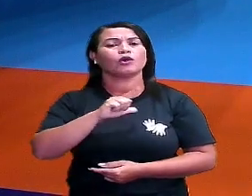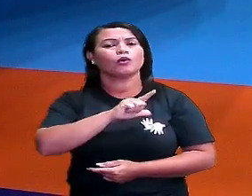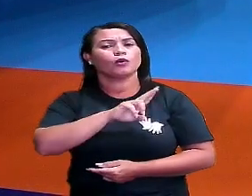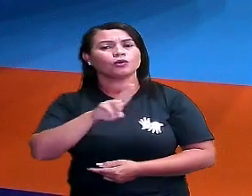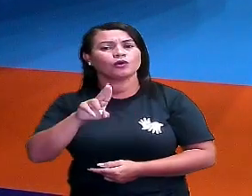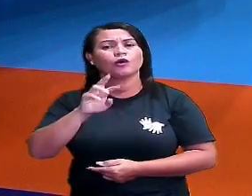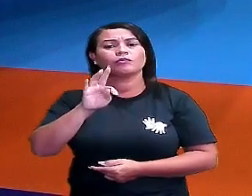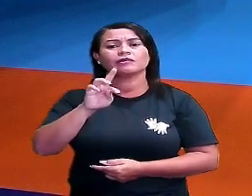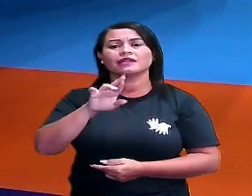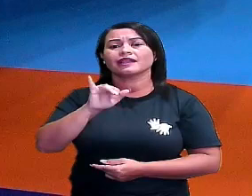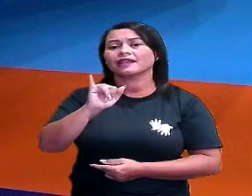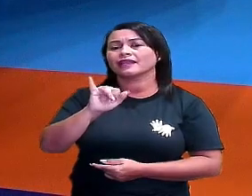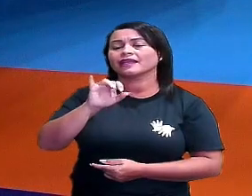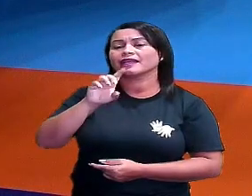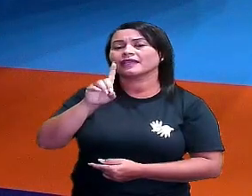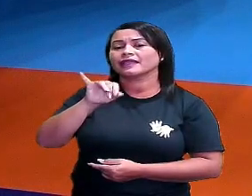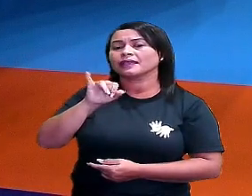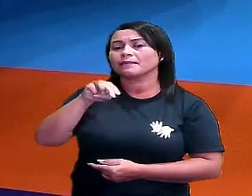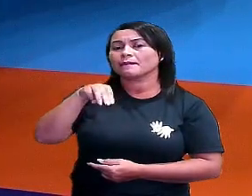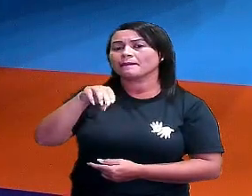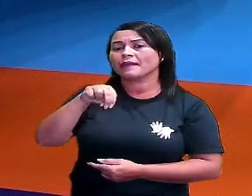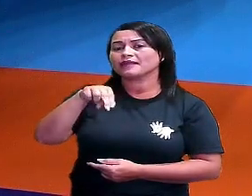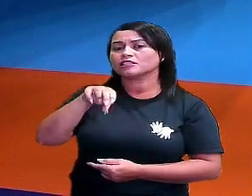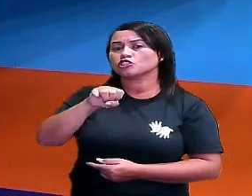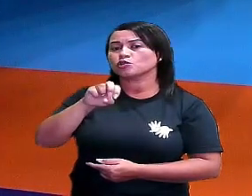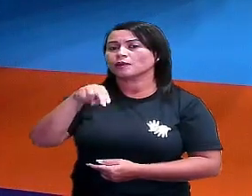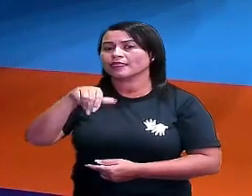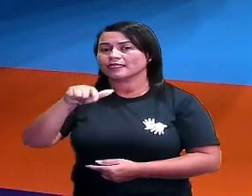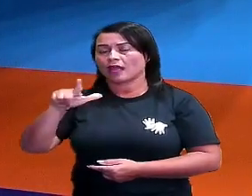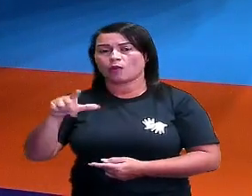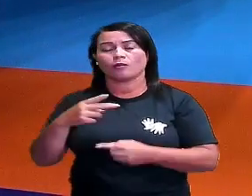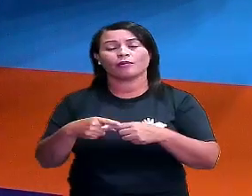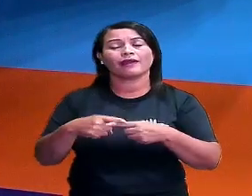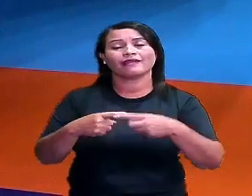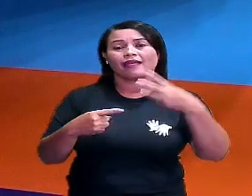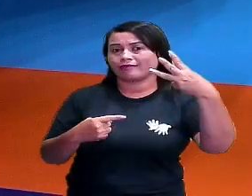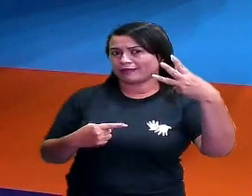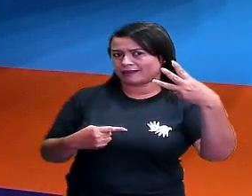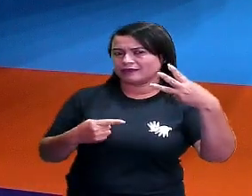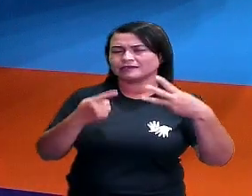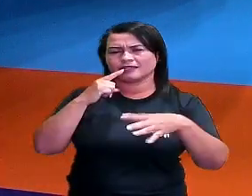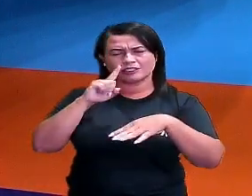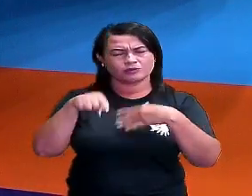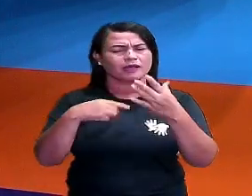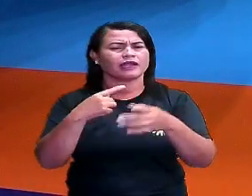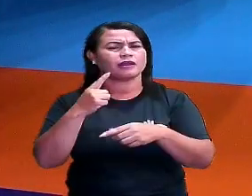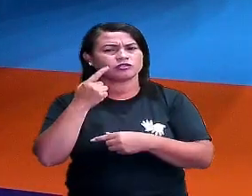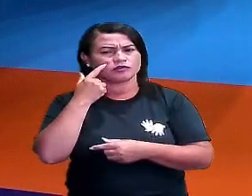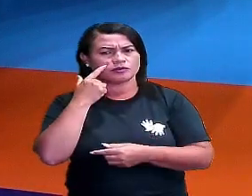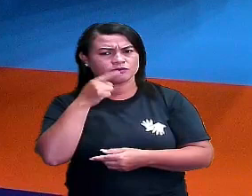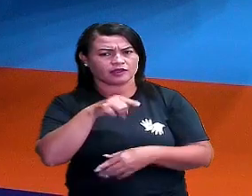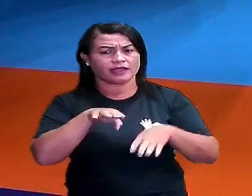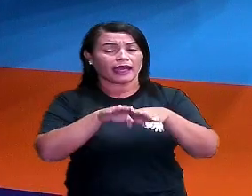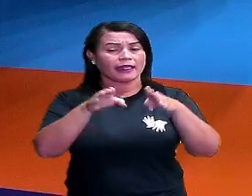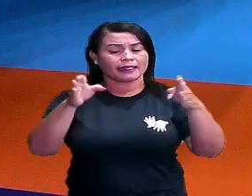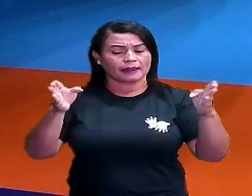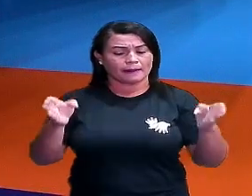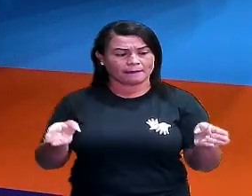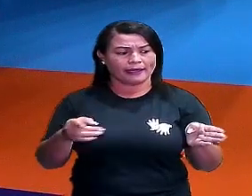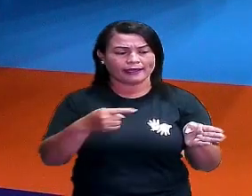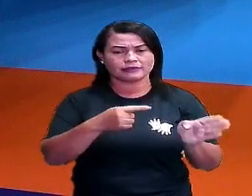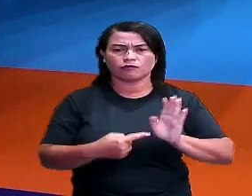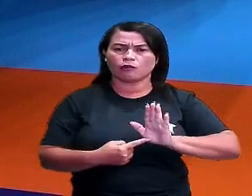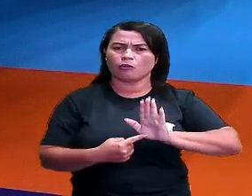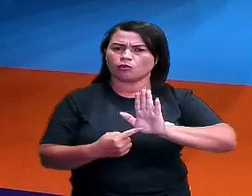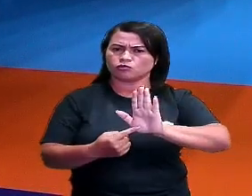de figuras tridimensionais. Porque eles têm três dimensões. Ok? A gente vai ver daqui a pouquinho ali na mesa, né? Que eu vou mostrar